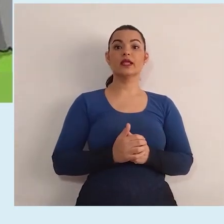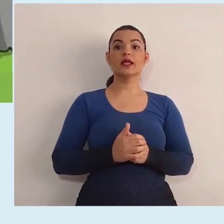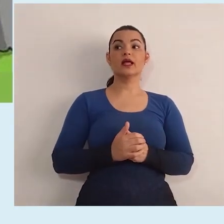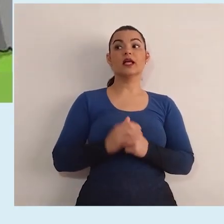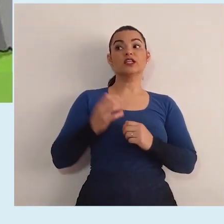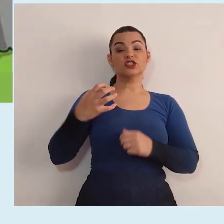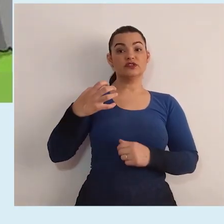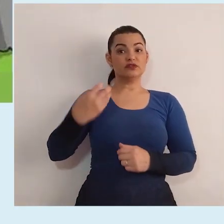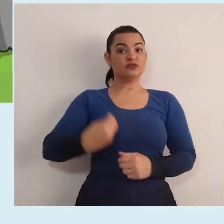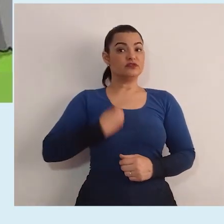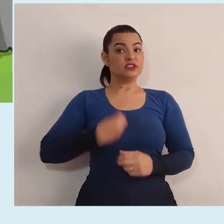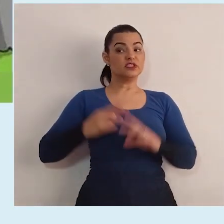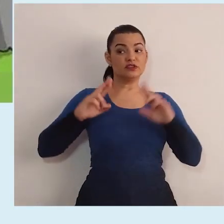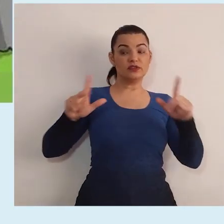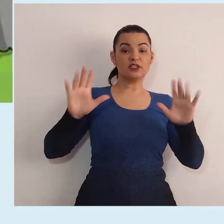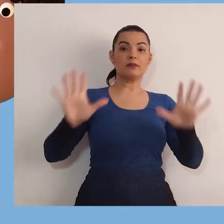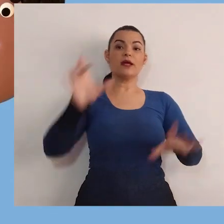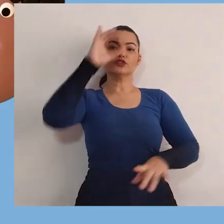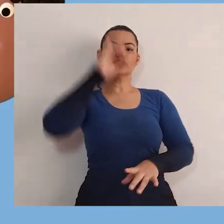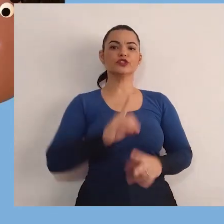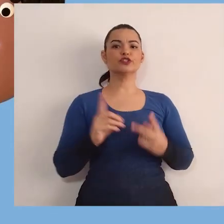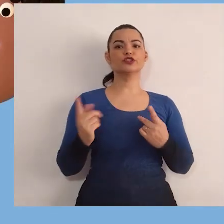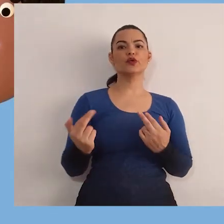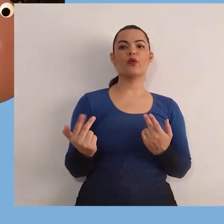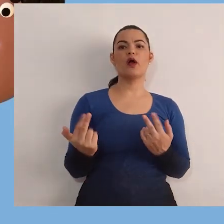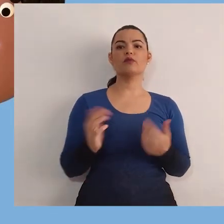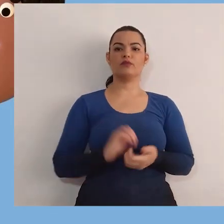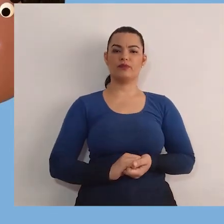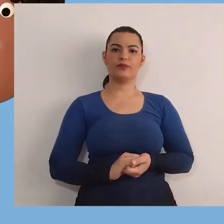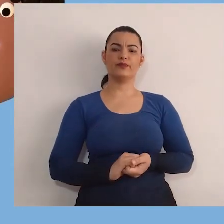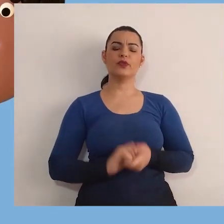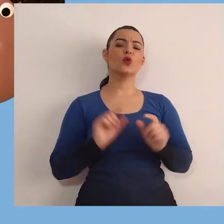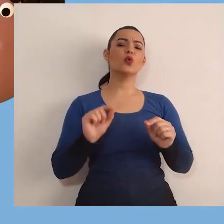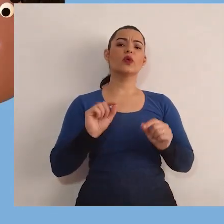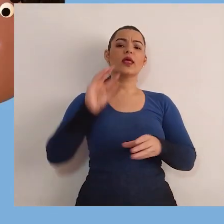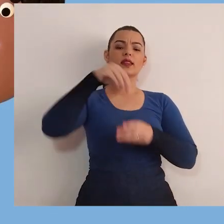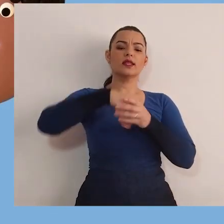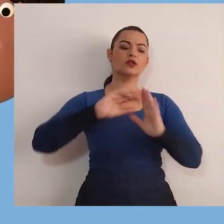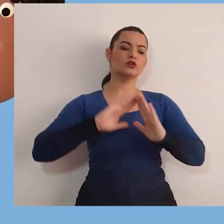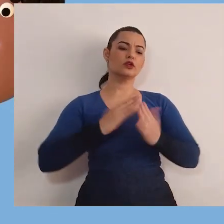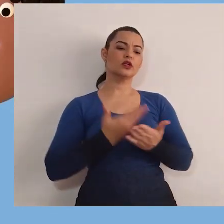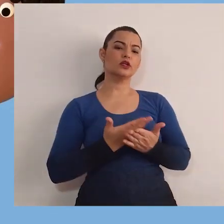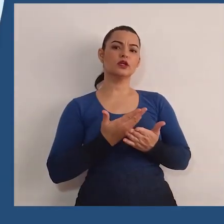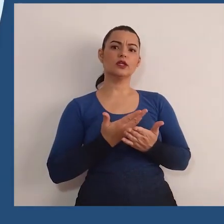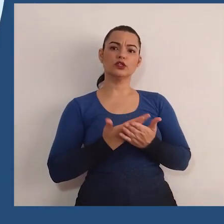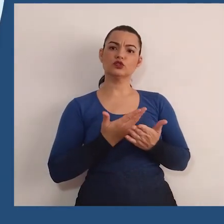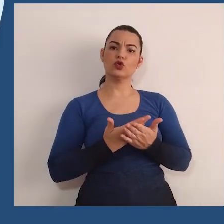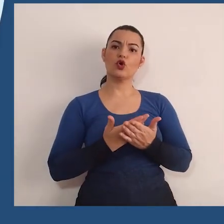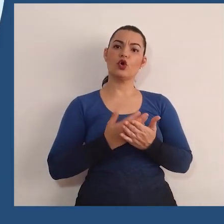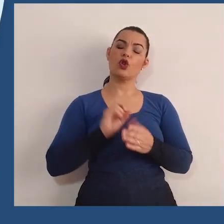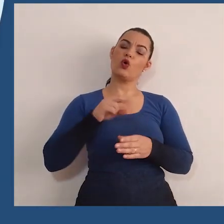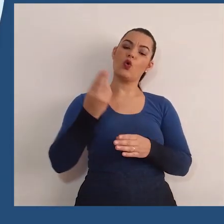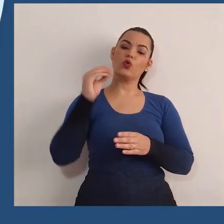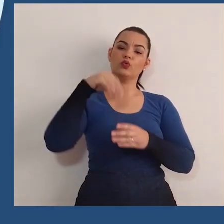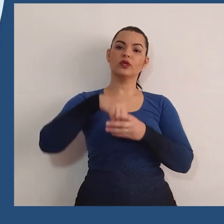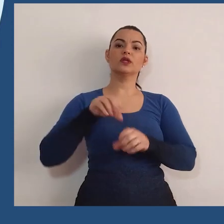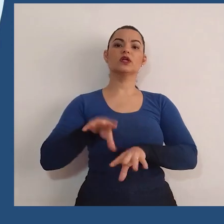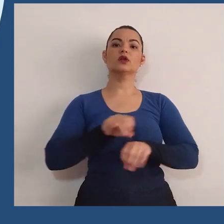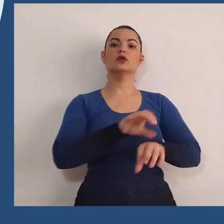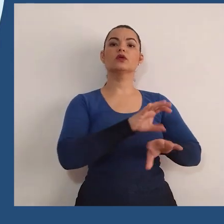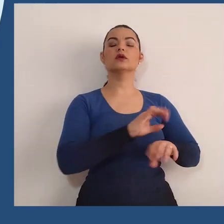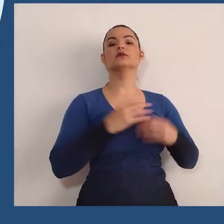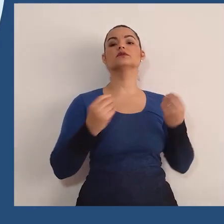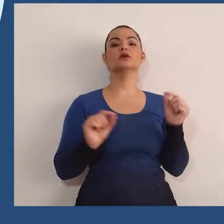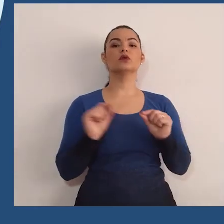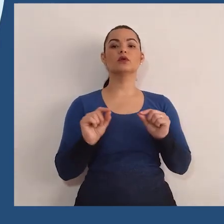o mesmo direito. O que seria a equidade na educação? A equidade